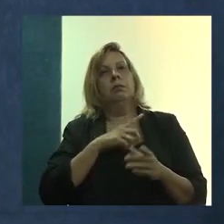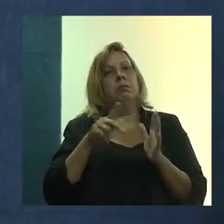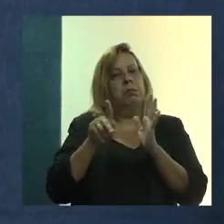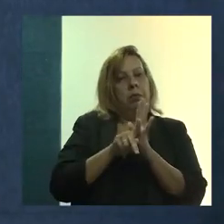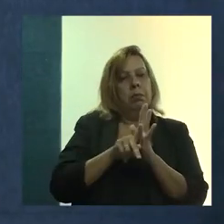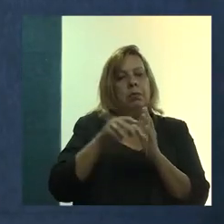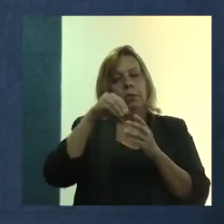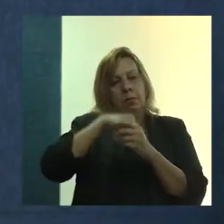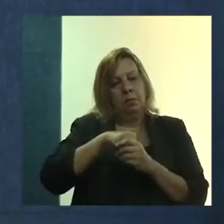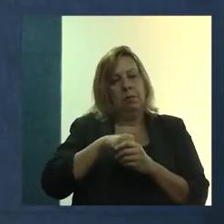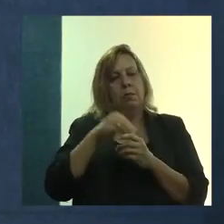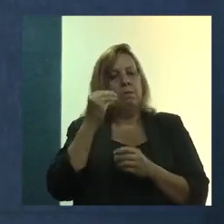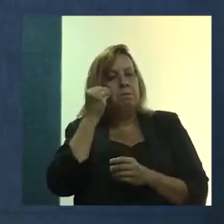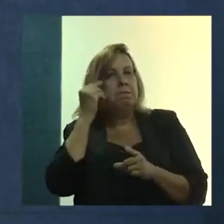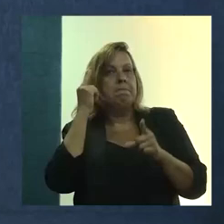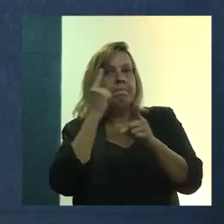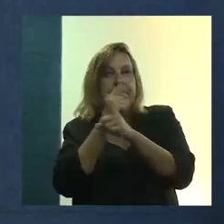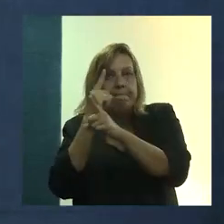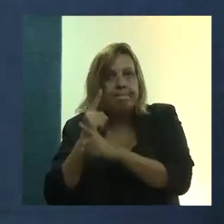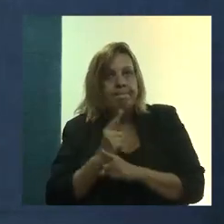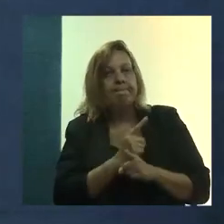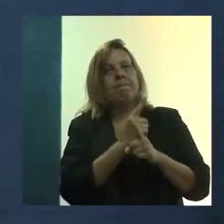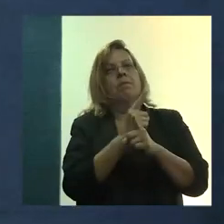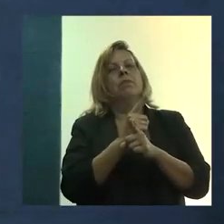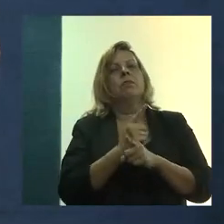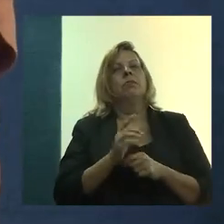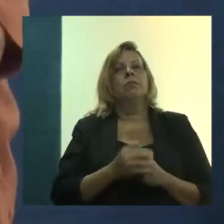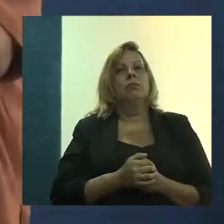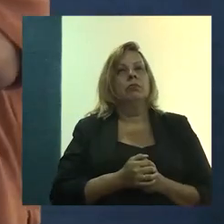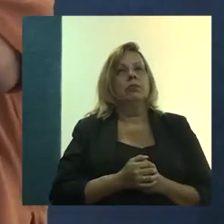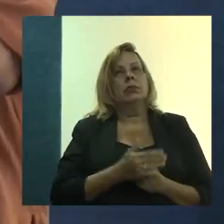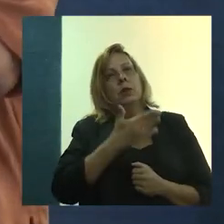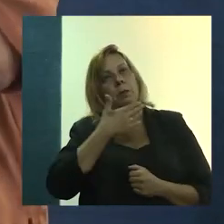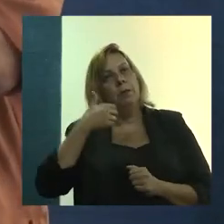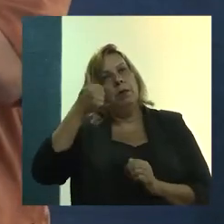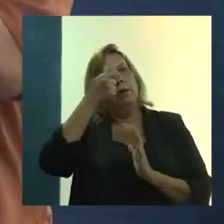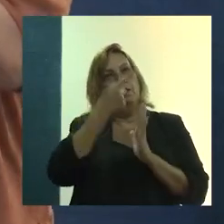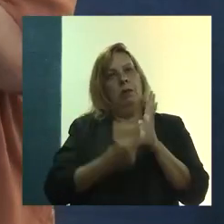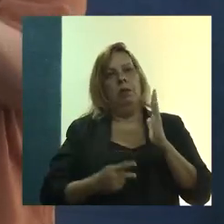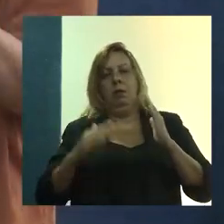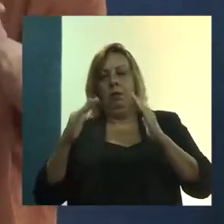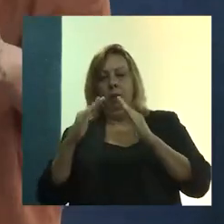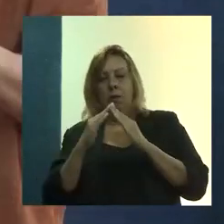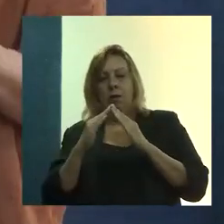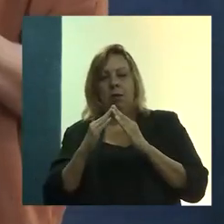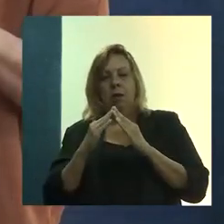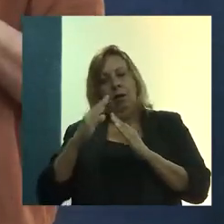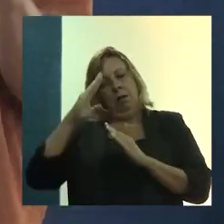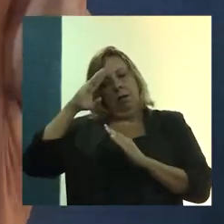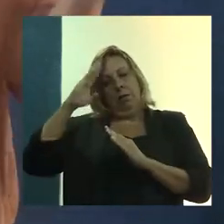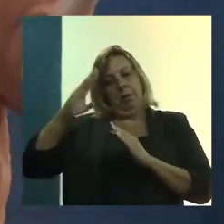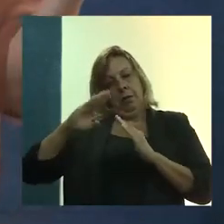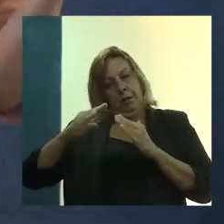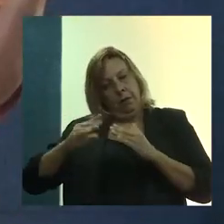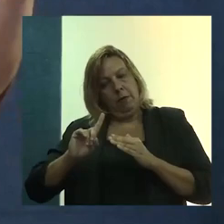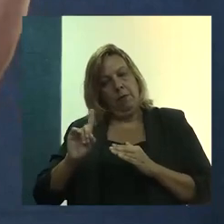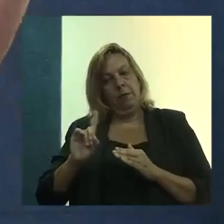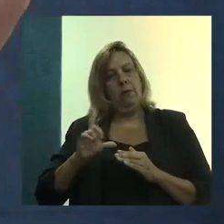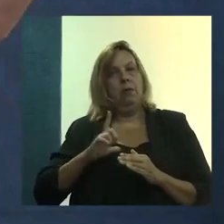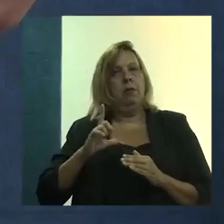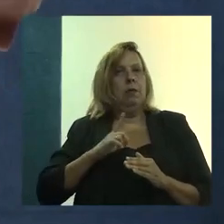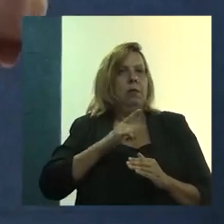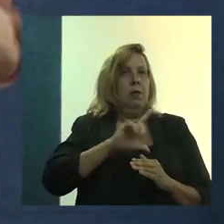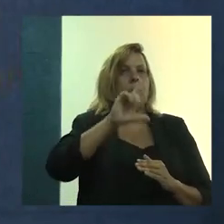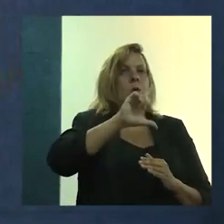apropriáveis a cada realidade encontrada, não só o projeto de melhoria da habitação, que não é esse o principal enfoque da nossa